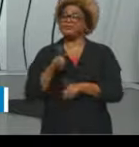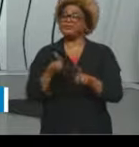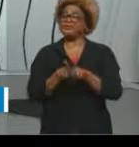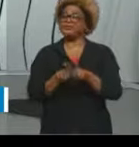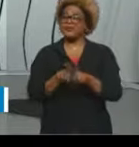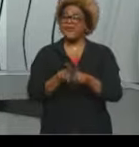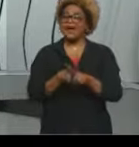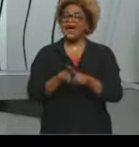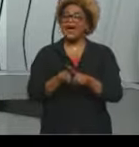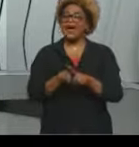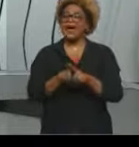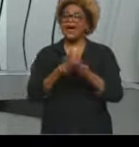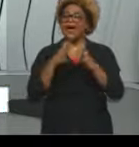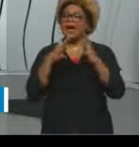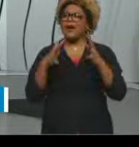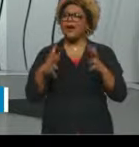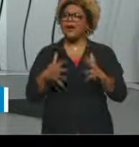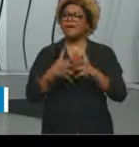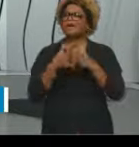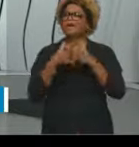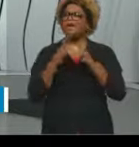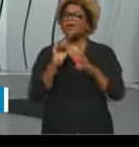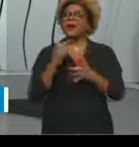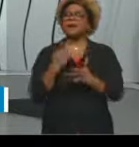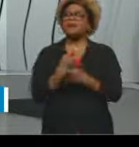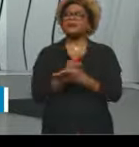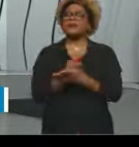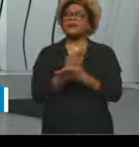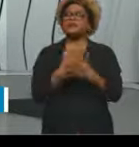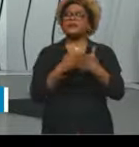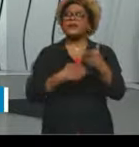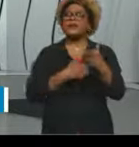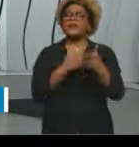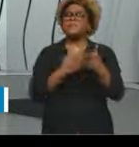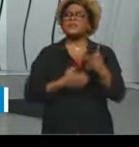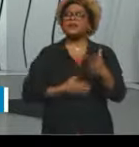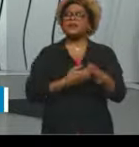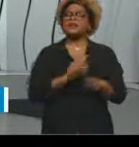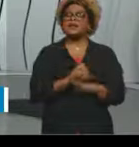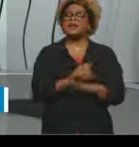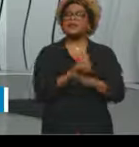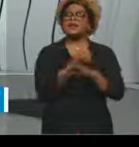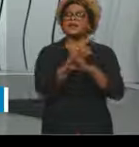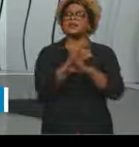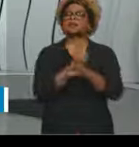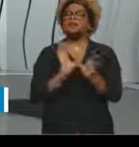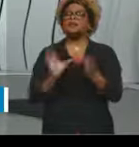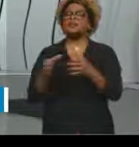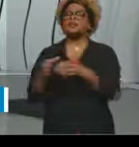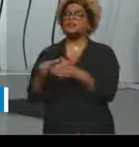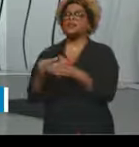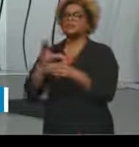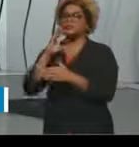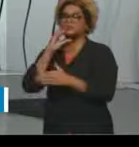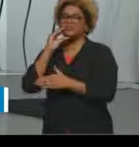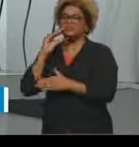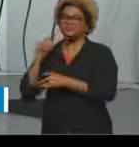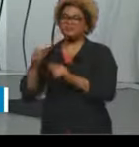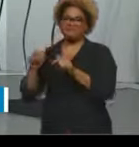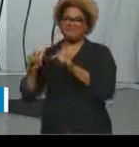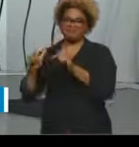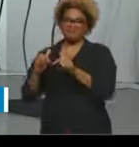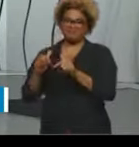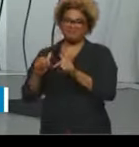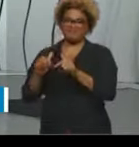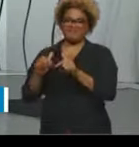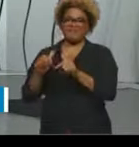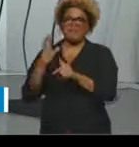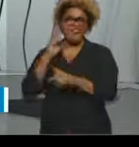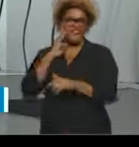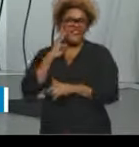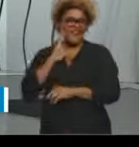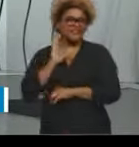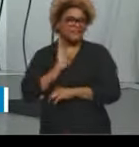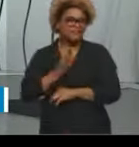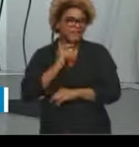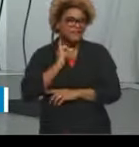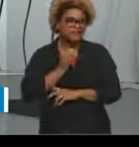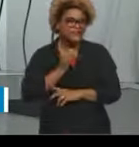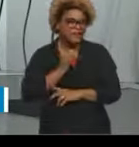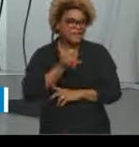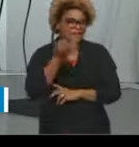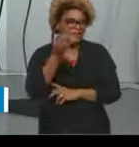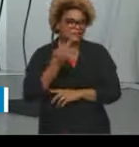acontecer entre as empresas capitalistas e as massas de trabalhadores, né. Então, a gente até teve aula para tratar a respeito do